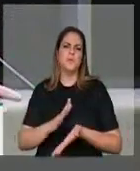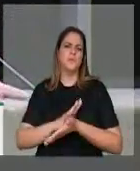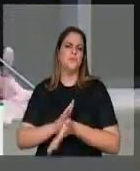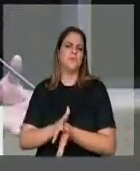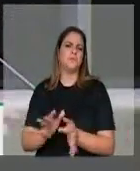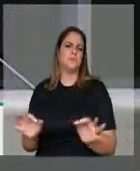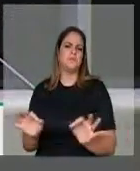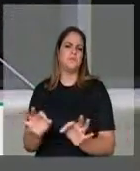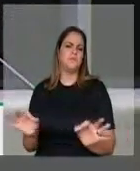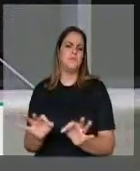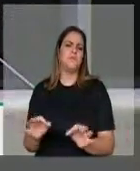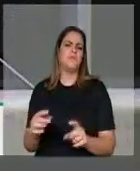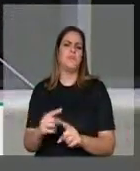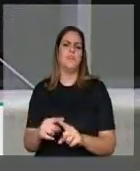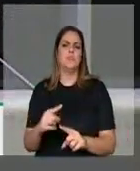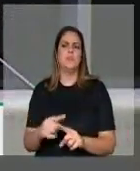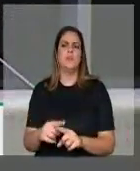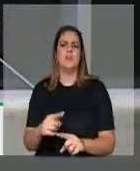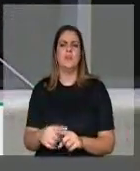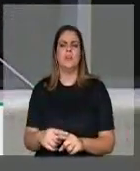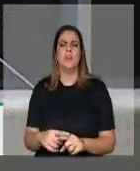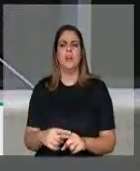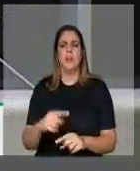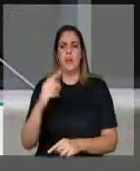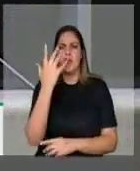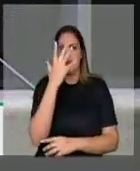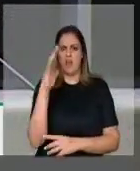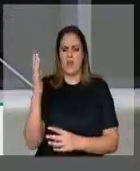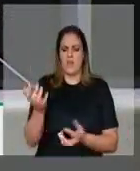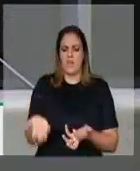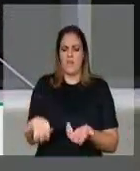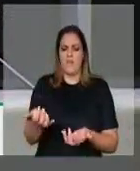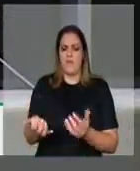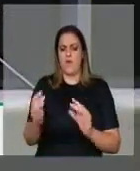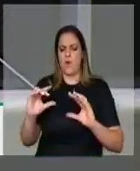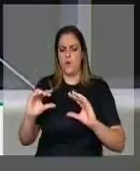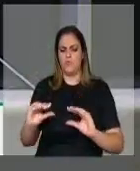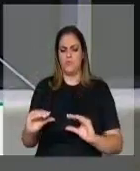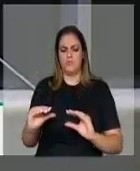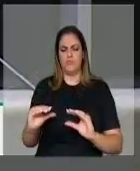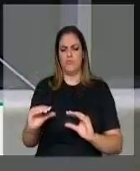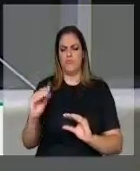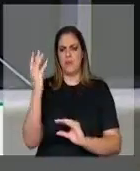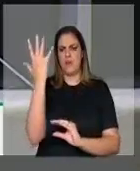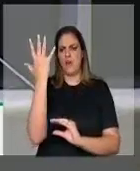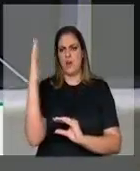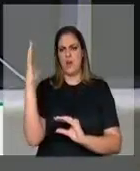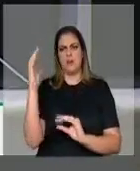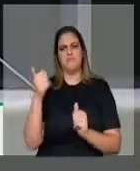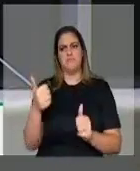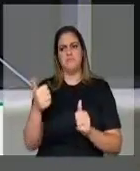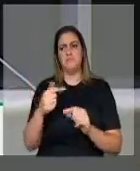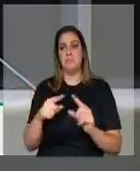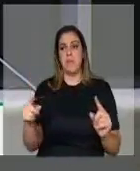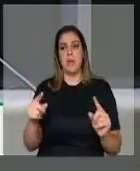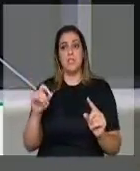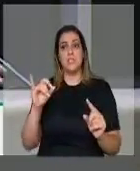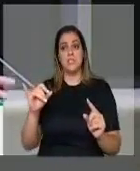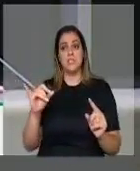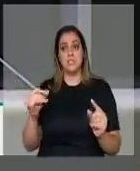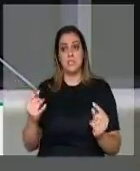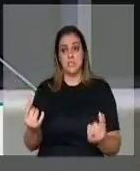porque pega ali só no caule e às vezes não propaga. Mas quando o capim está aí, quase dois metros de altura,